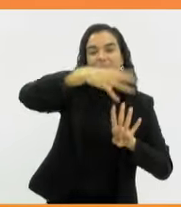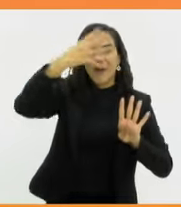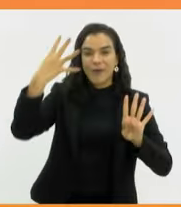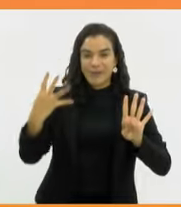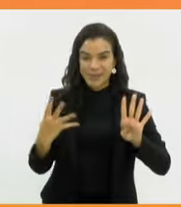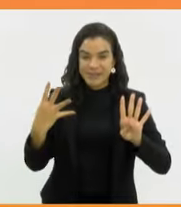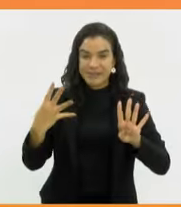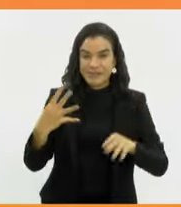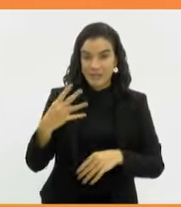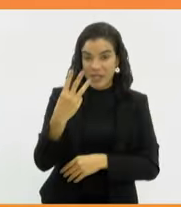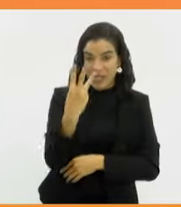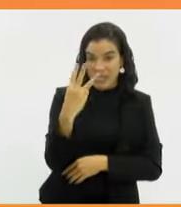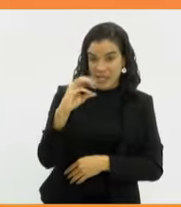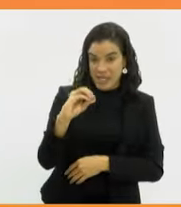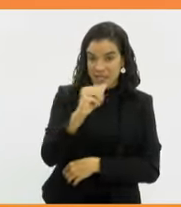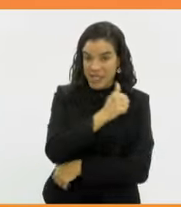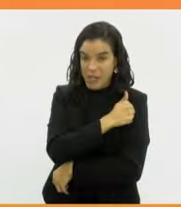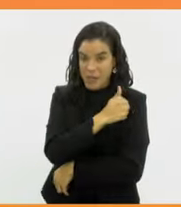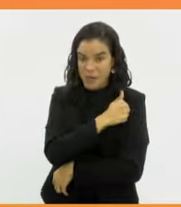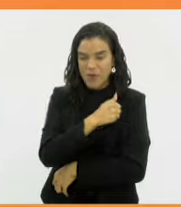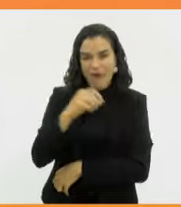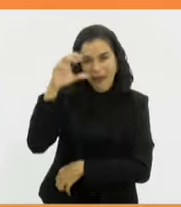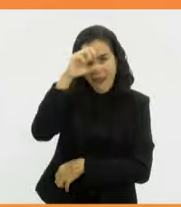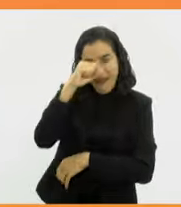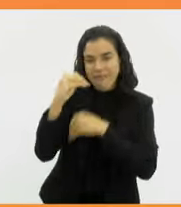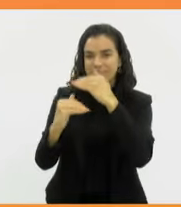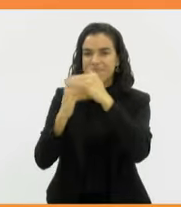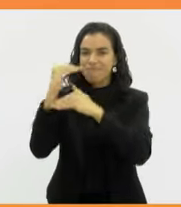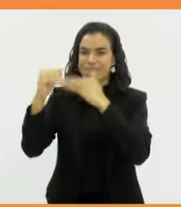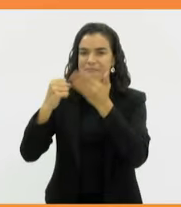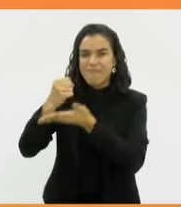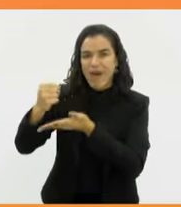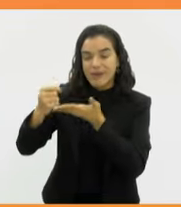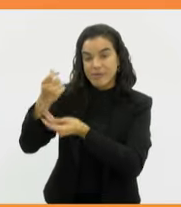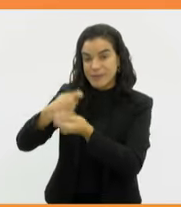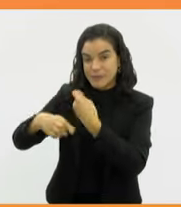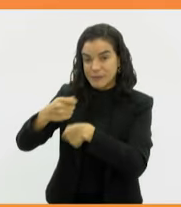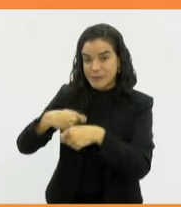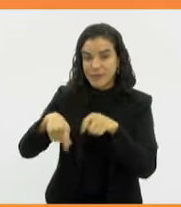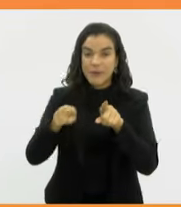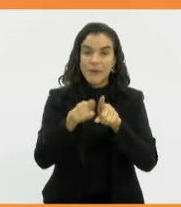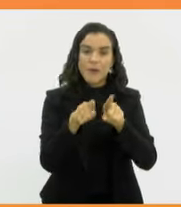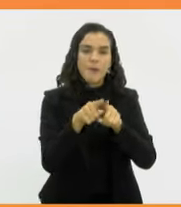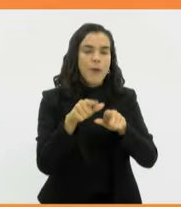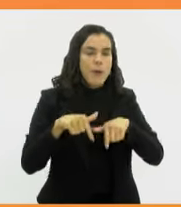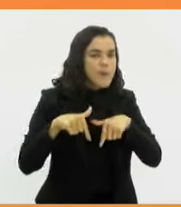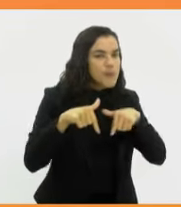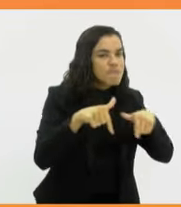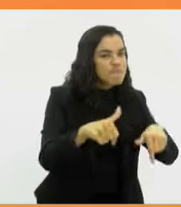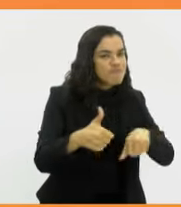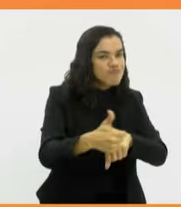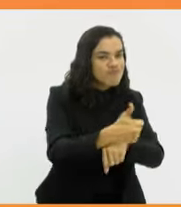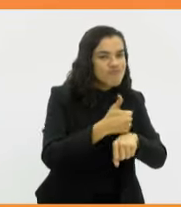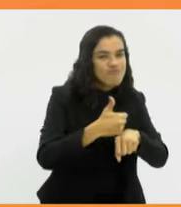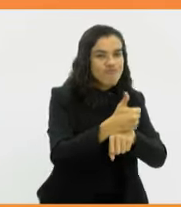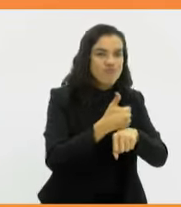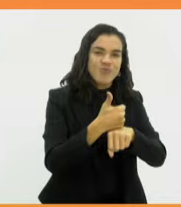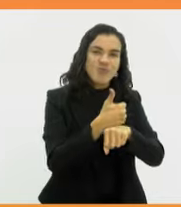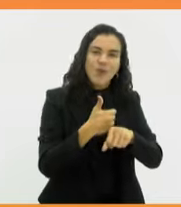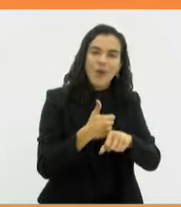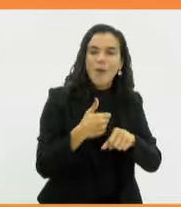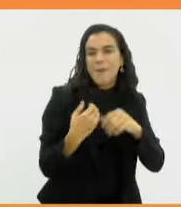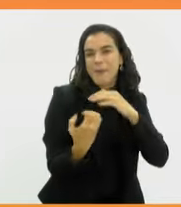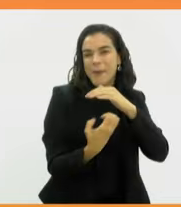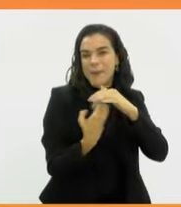do Rio. Os 30 alunos vão aprender os princípios básicos de administração e como executar ou aperfeiçoar um pequeno negócio.